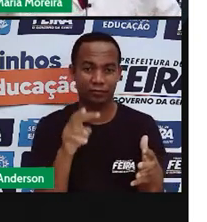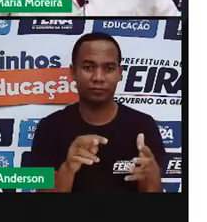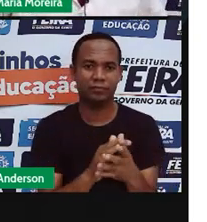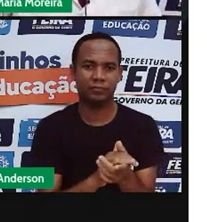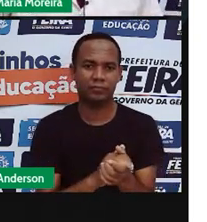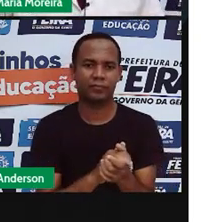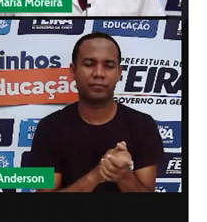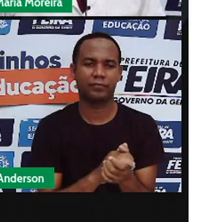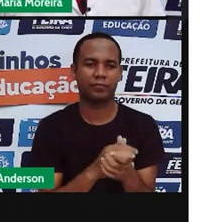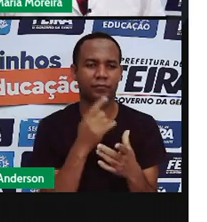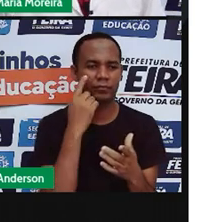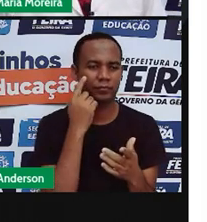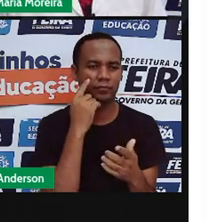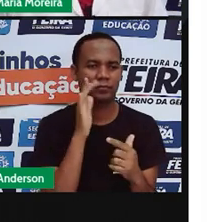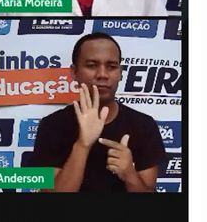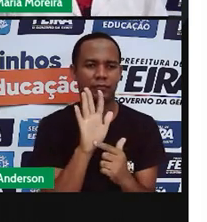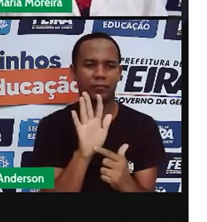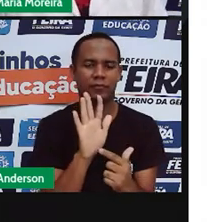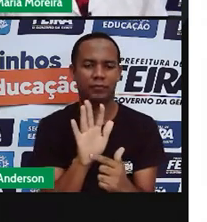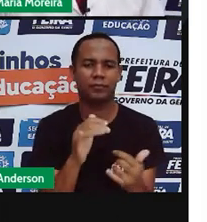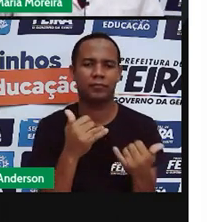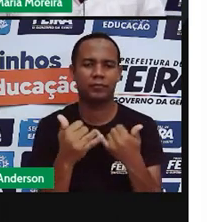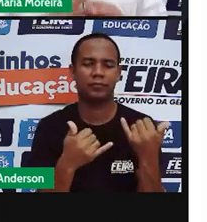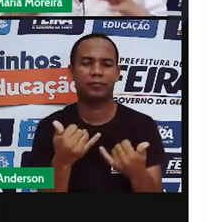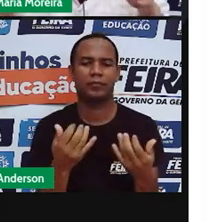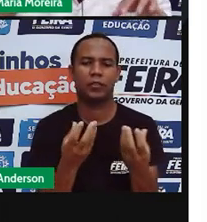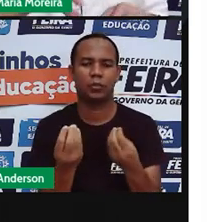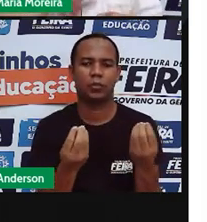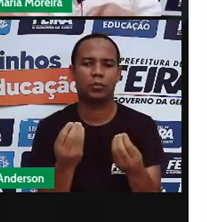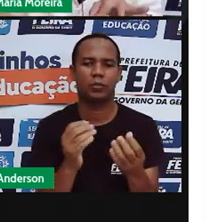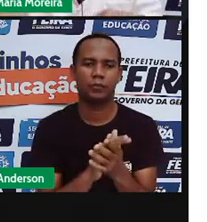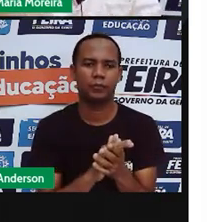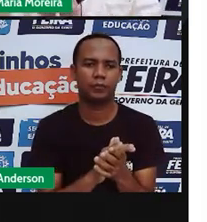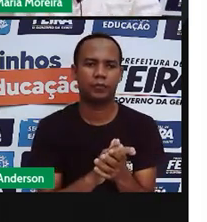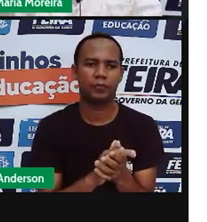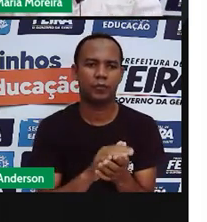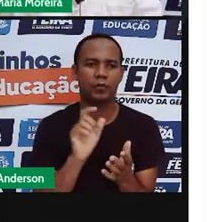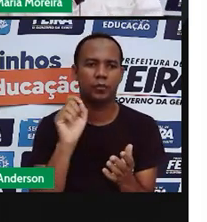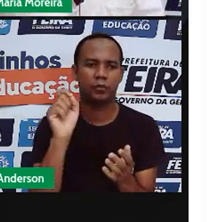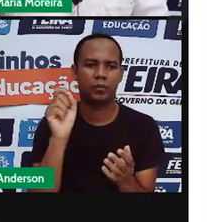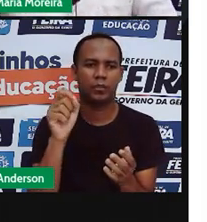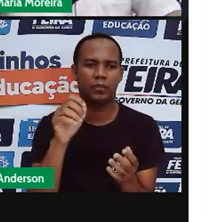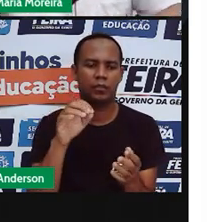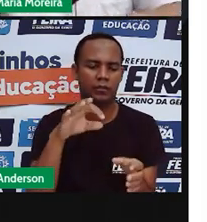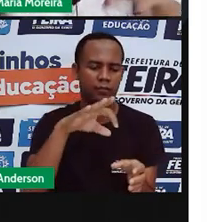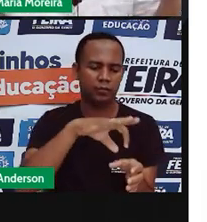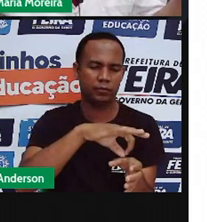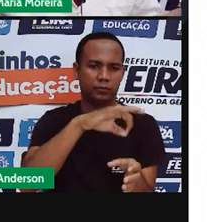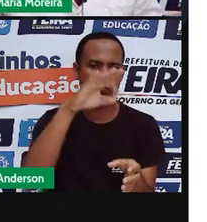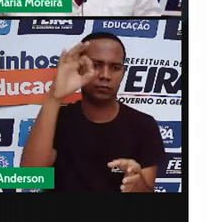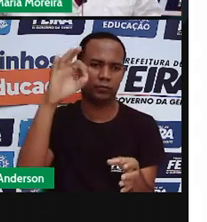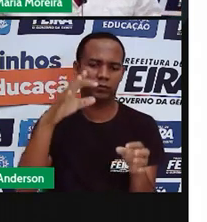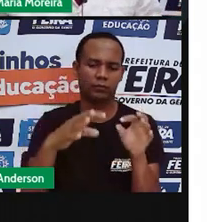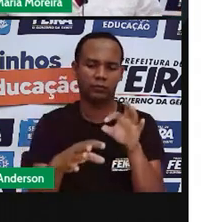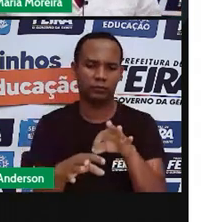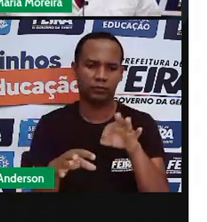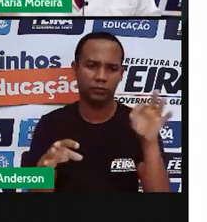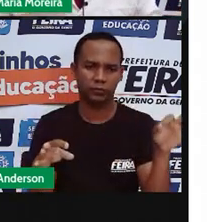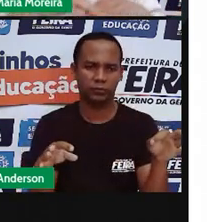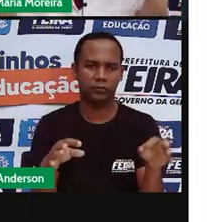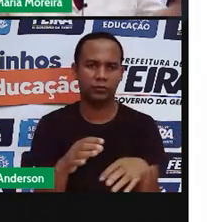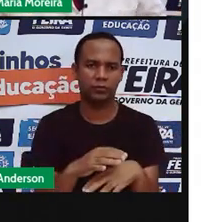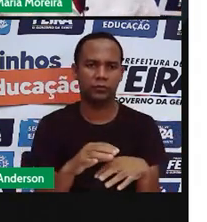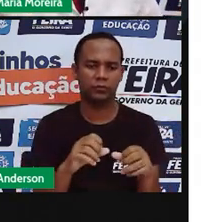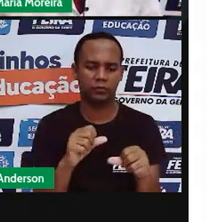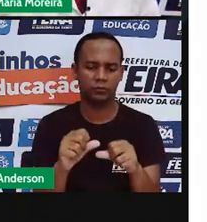aula. Vou lhe mostrar como é que brinca. E aí você tenta tirar o do... da mão do outro até